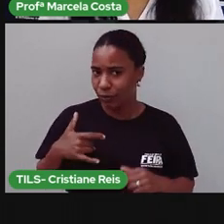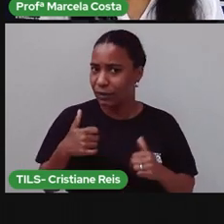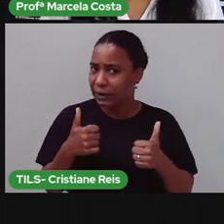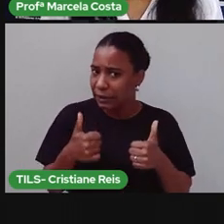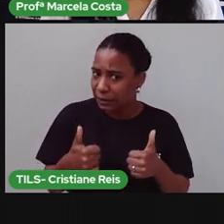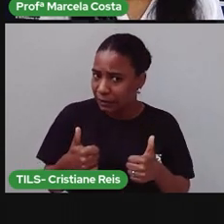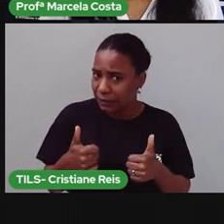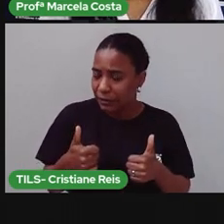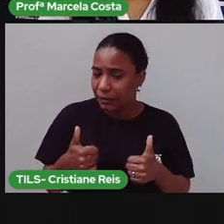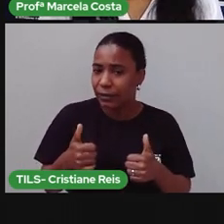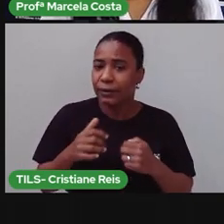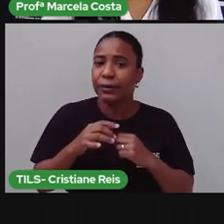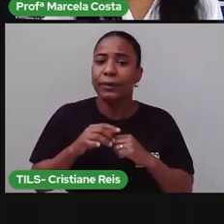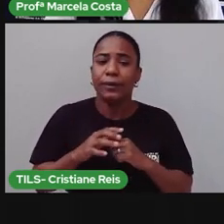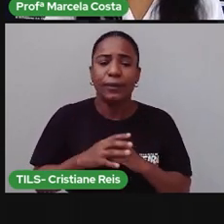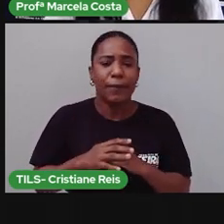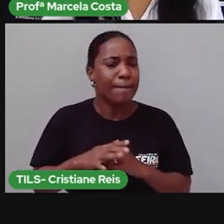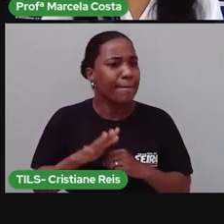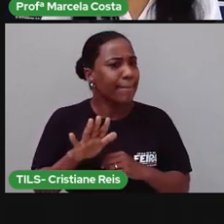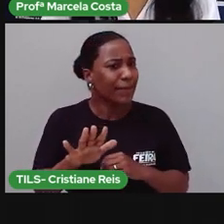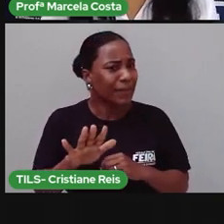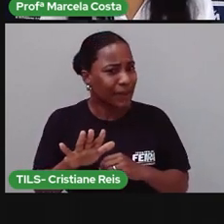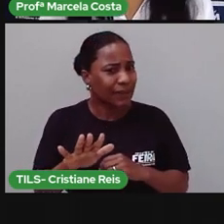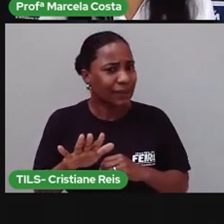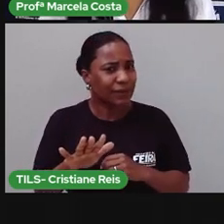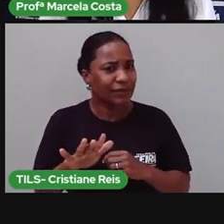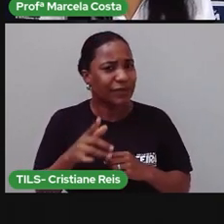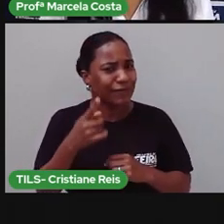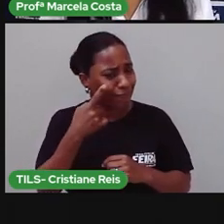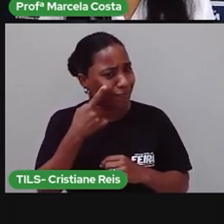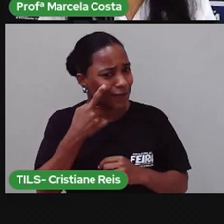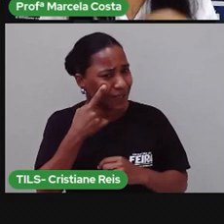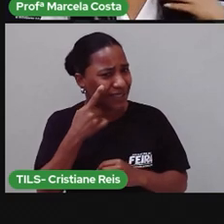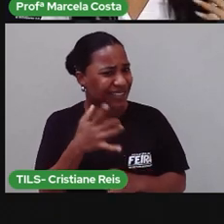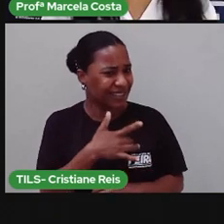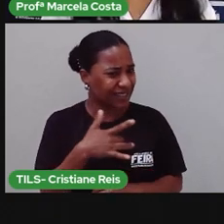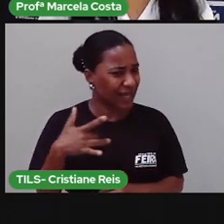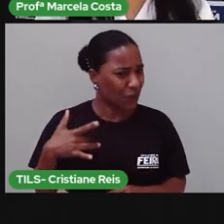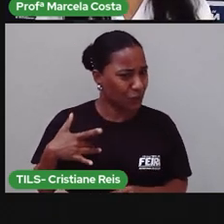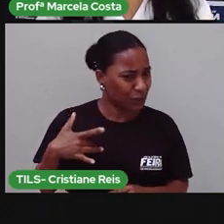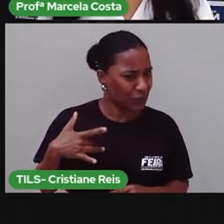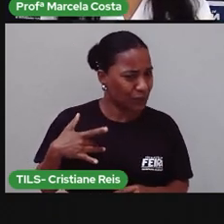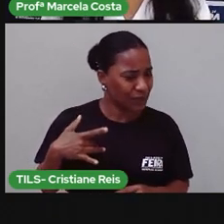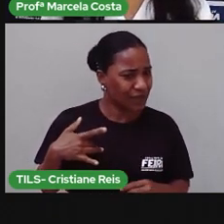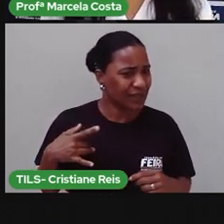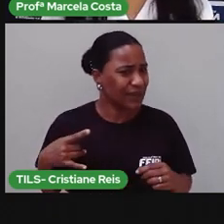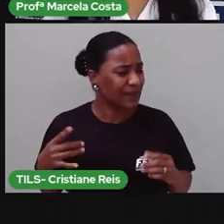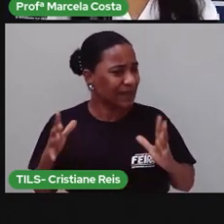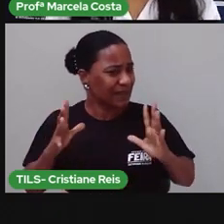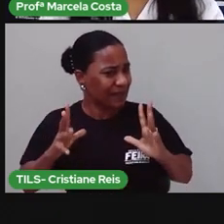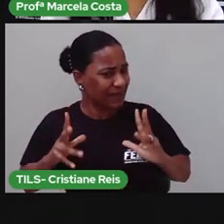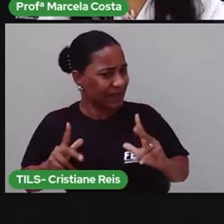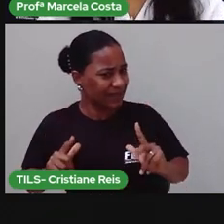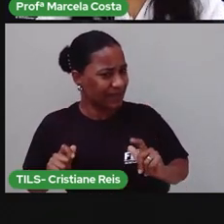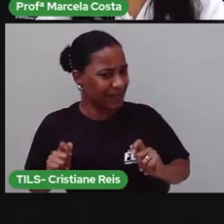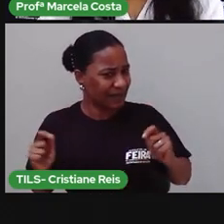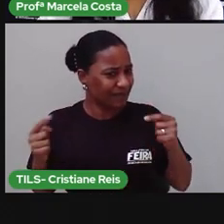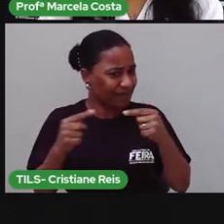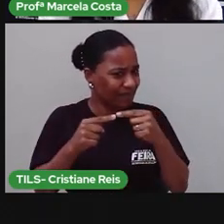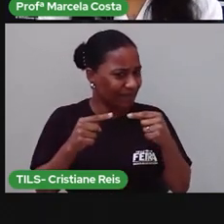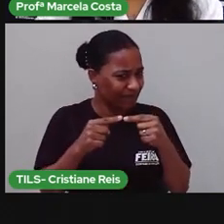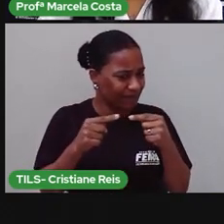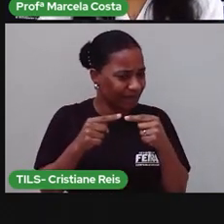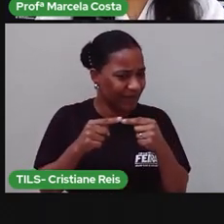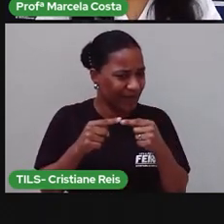Será que tem alguma combinação, tem alguma coisa a ver, crianças? Saúde com higiene? Ou será que são coisas